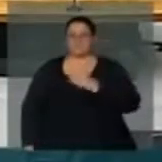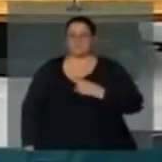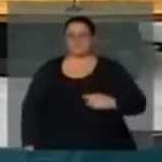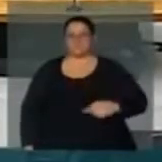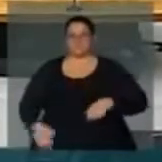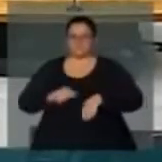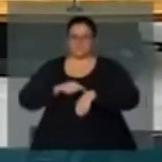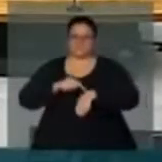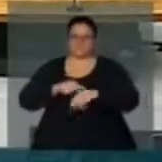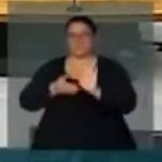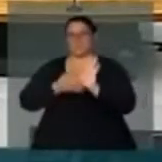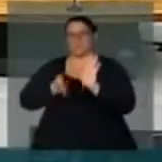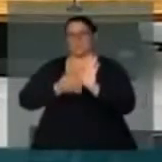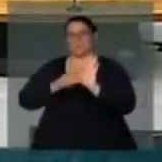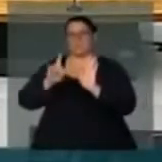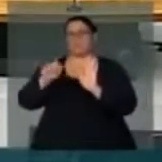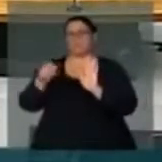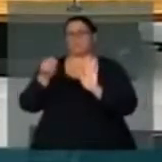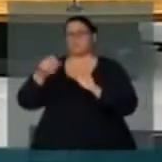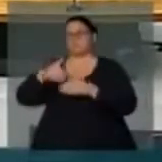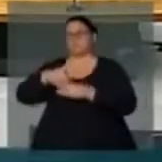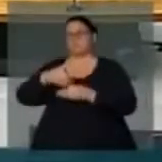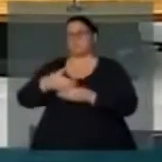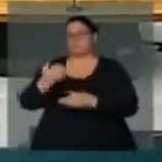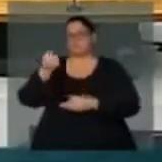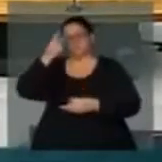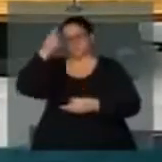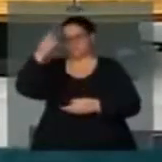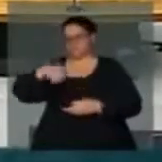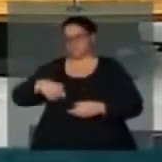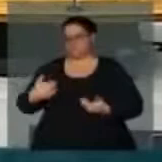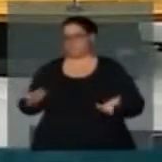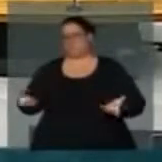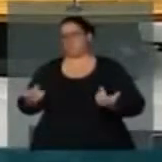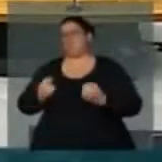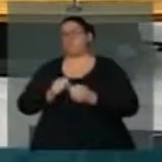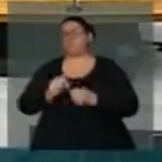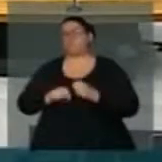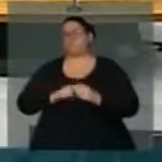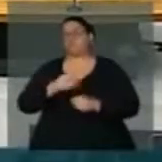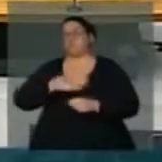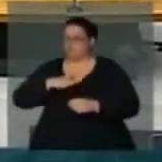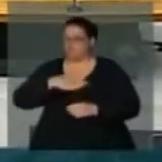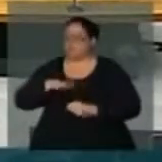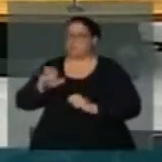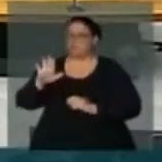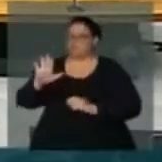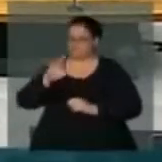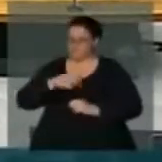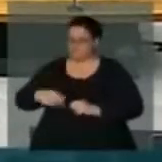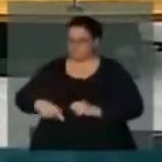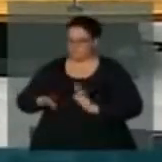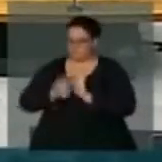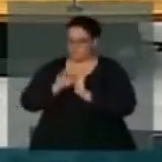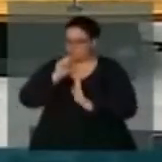do dinheiro para começar às 14 horas, Presidente. O pessoal está aqui a telefone, Presidente. O presidente já está vindo. Conceda a palavra por 13 minutos, nobre deputado.